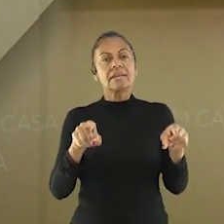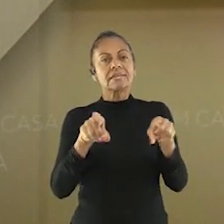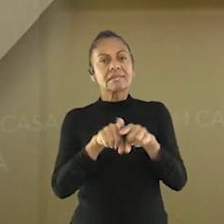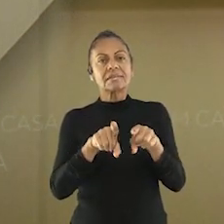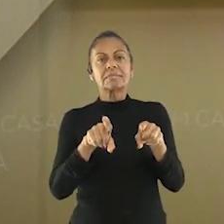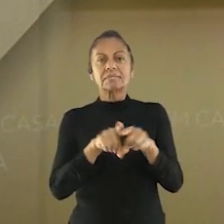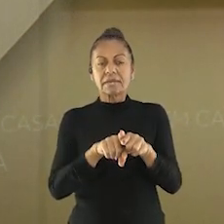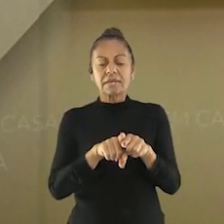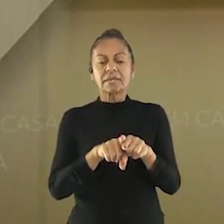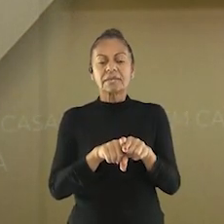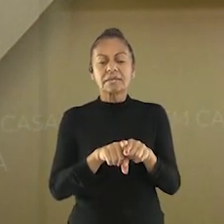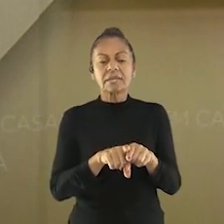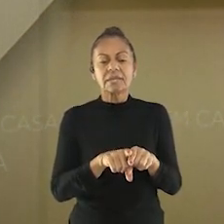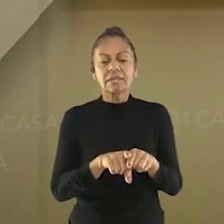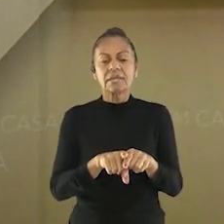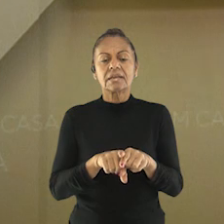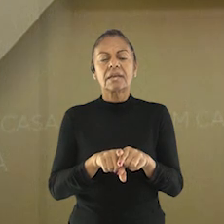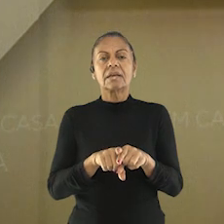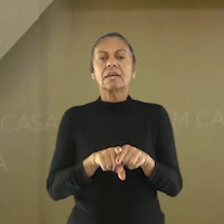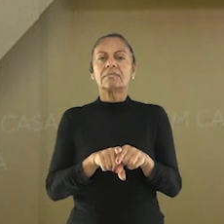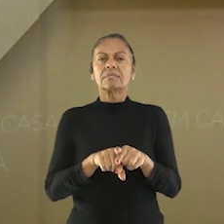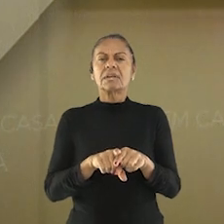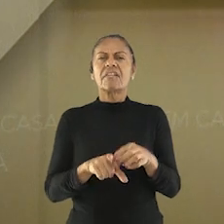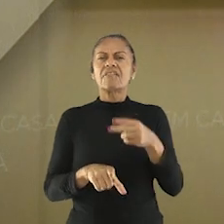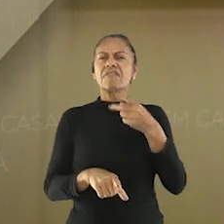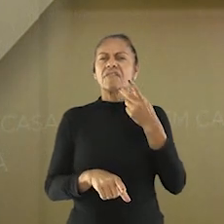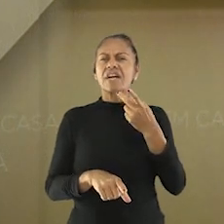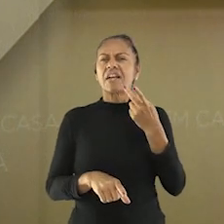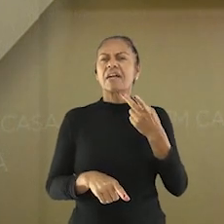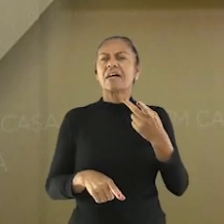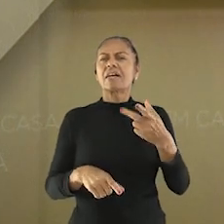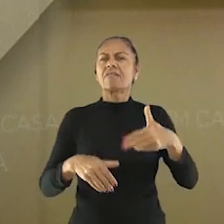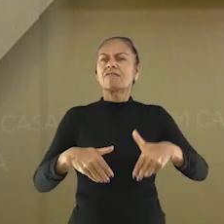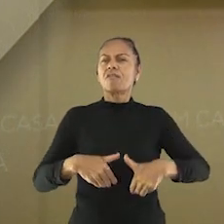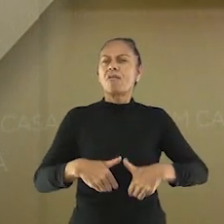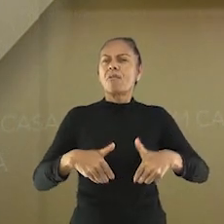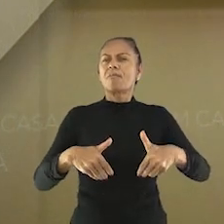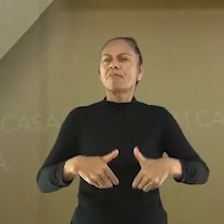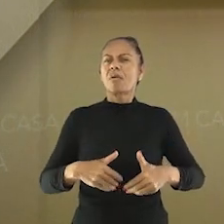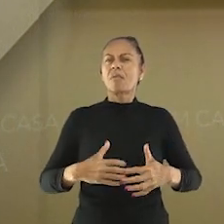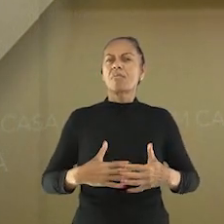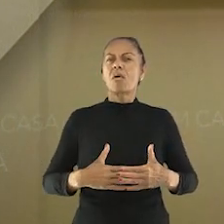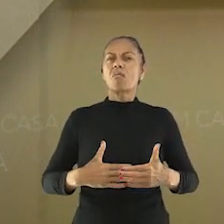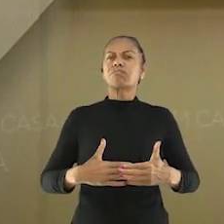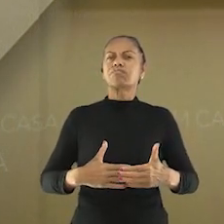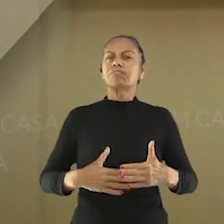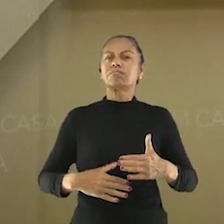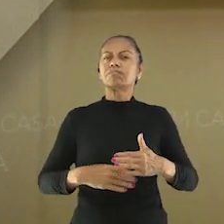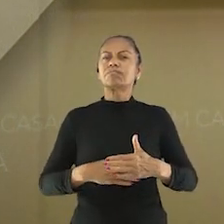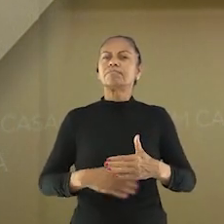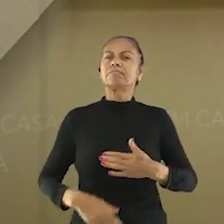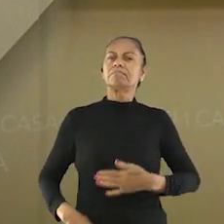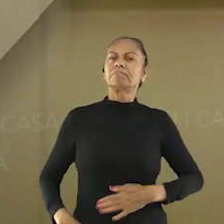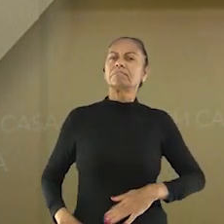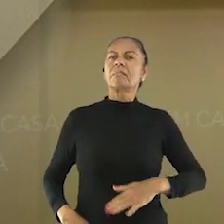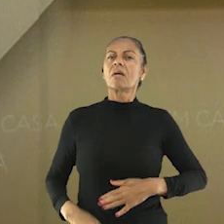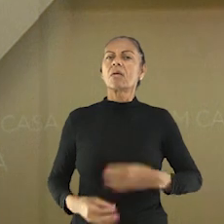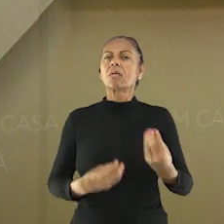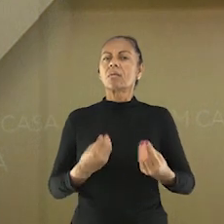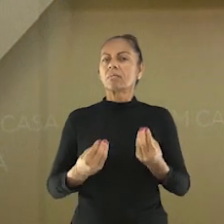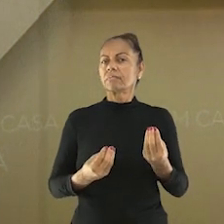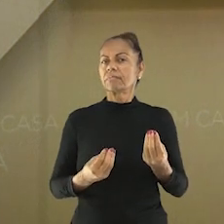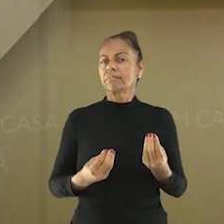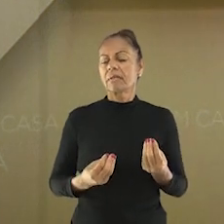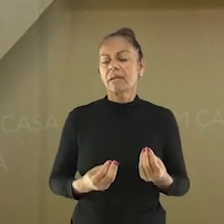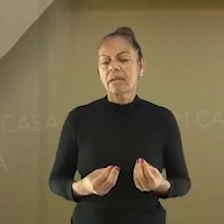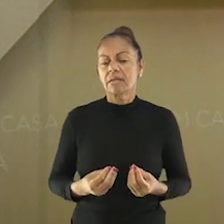registrando. E a gente pensa, poxa, por que falar de fome? Por que falar de saciedade? Para nós pode não fazer muito sentido, mas quando o médico,